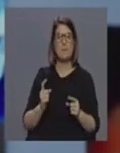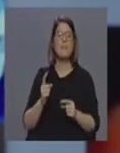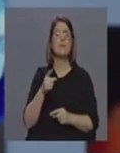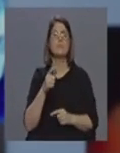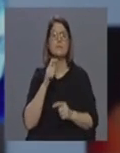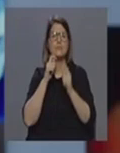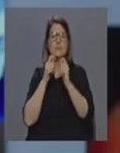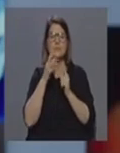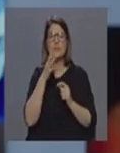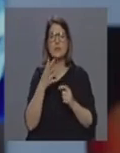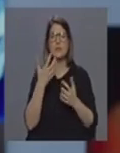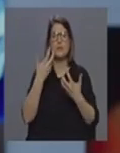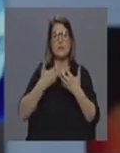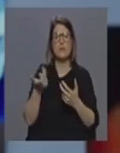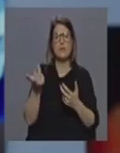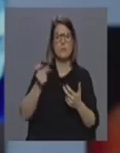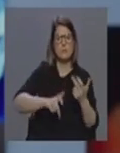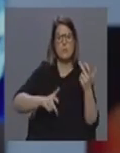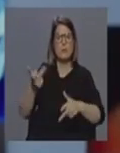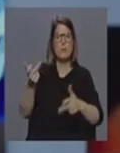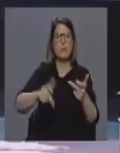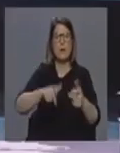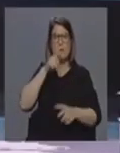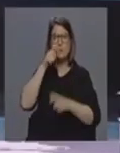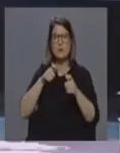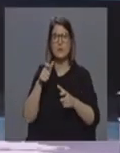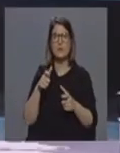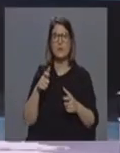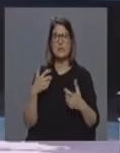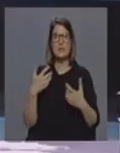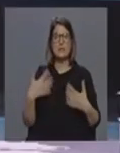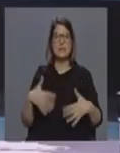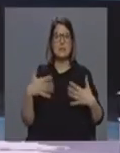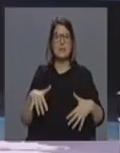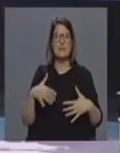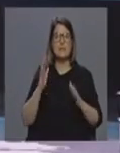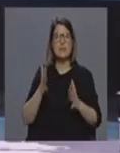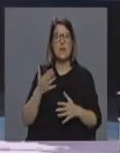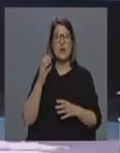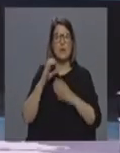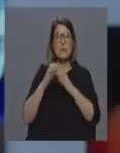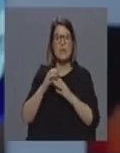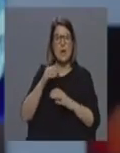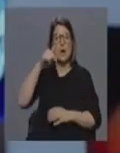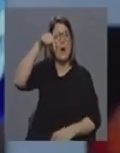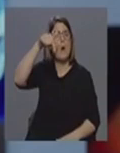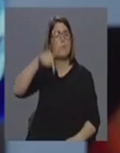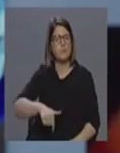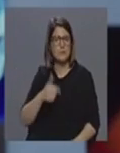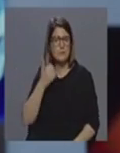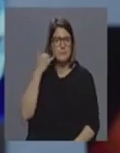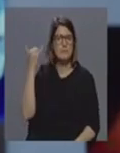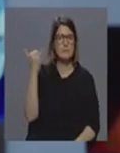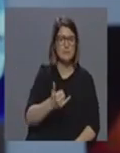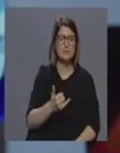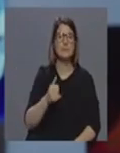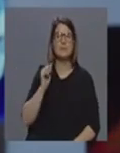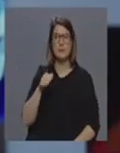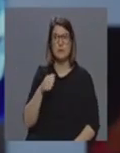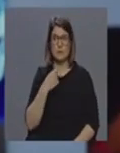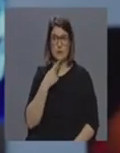momento estão a surgir dúvidas já a população e a população sente necessidade de ter um canal de comunicação imediato para consultar as informações